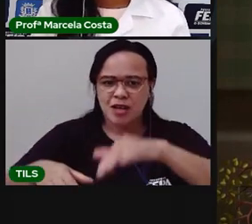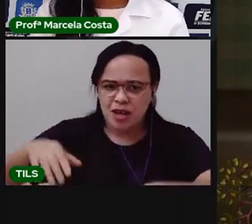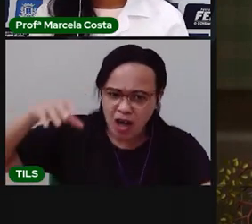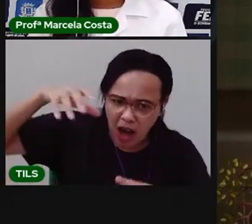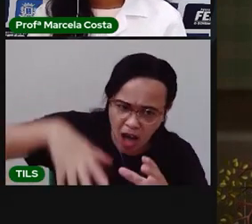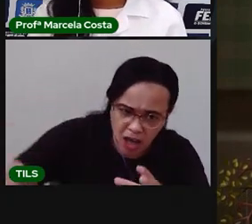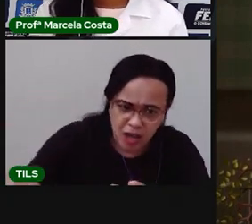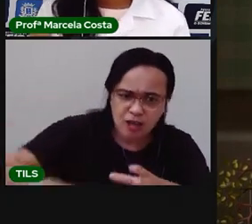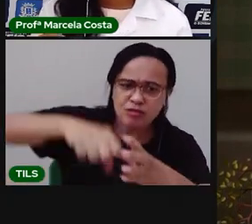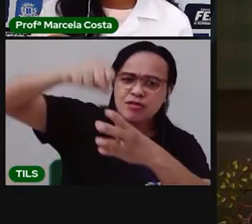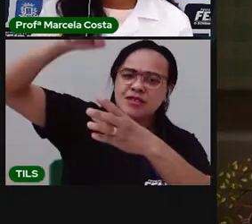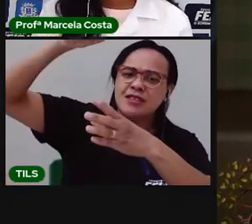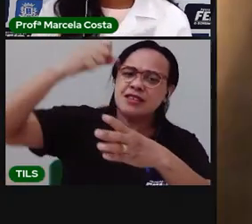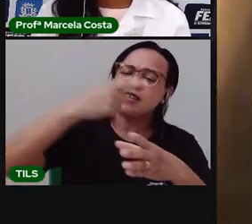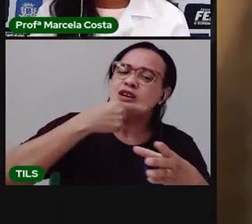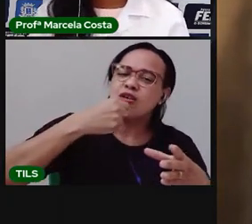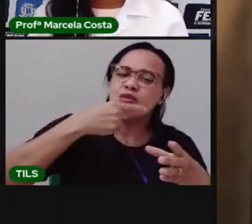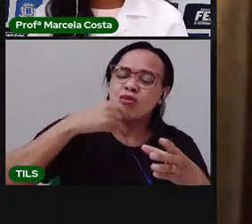do mar.